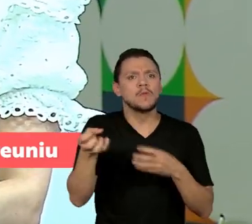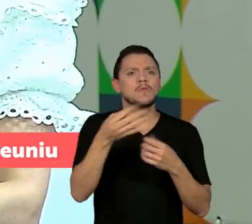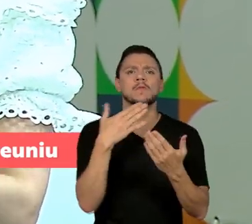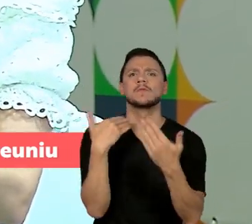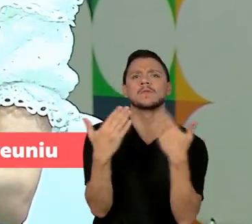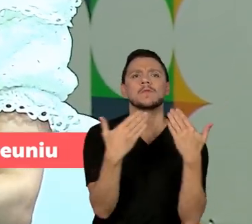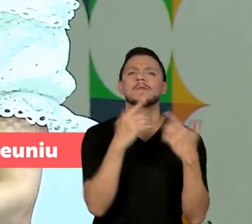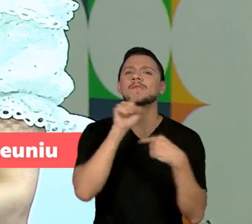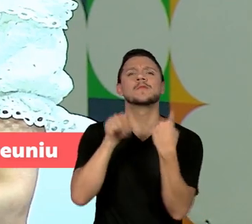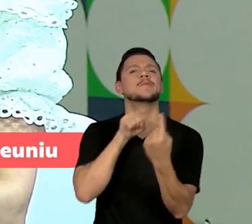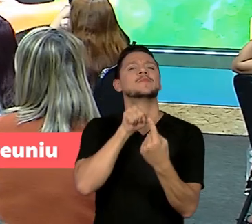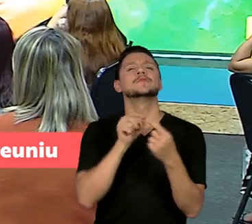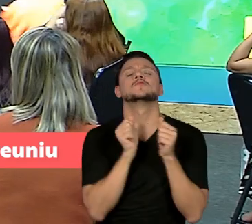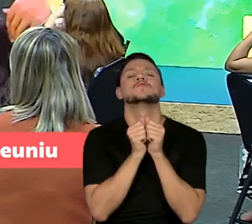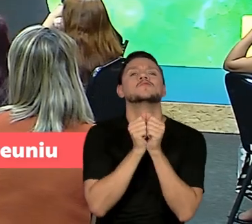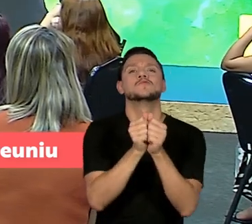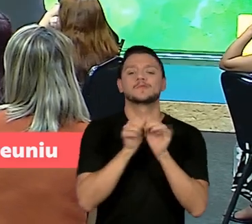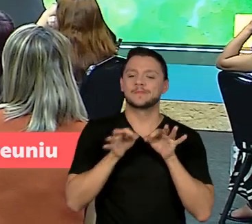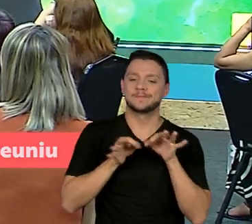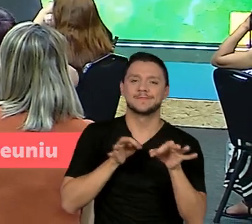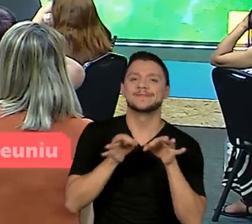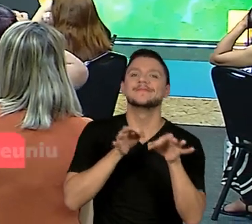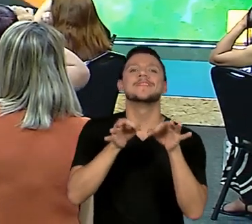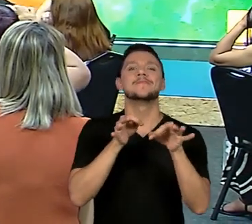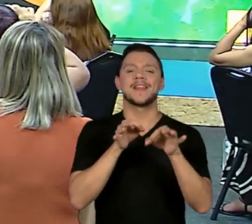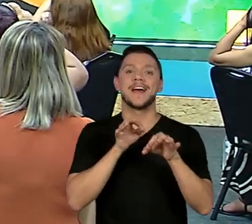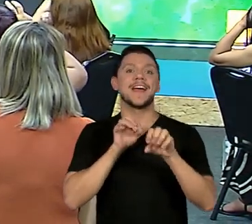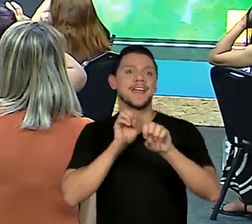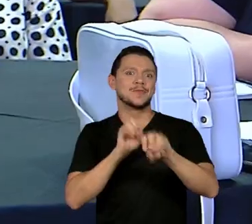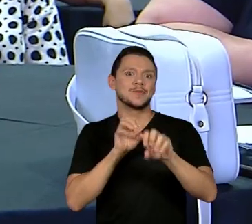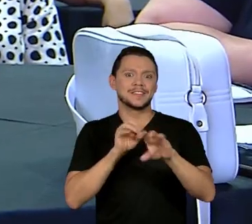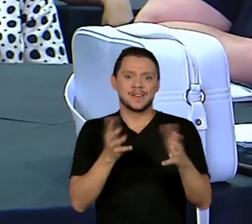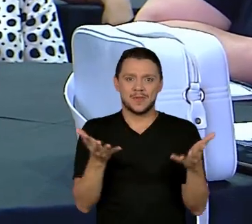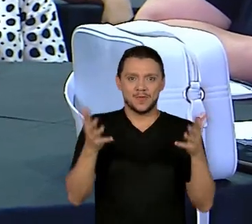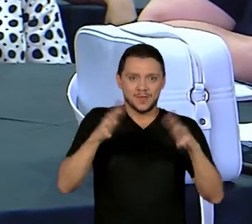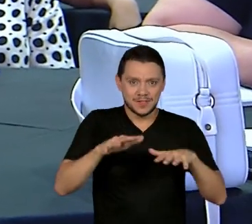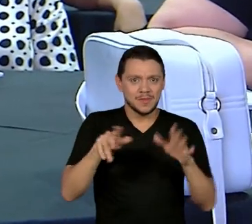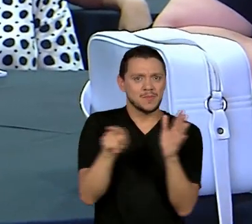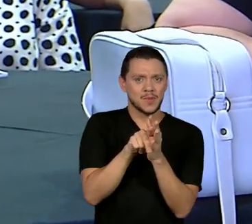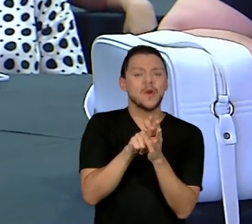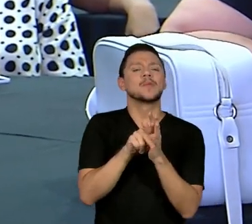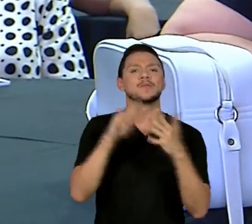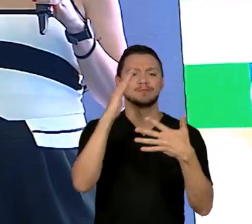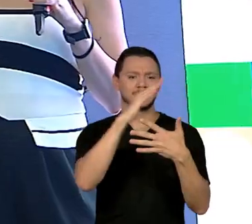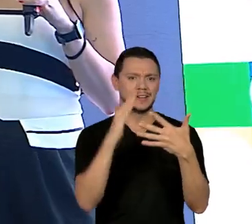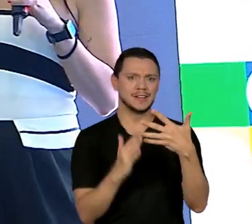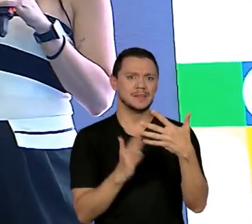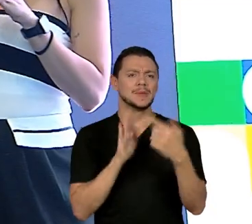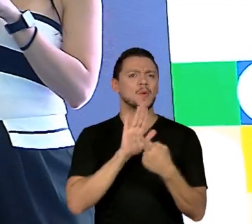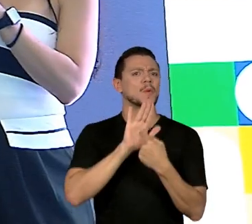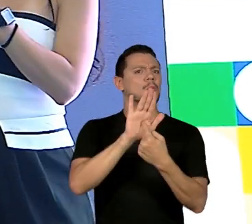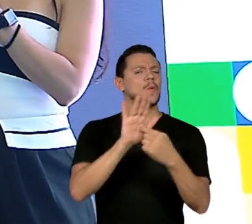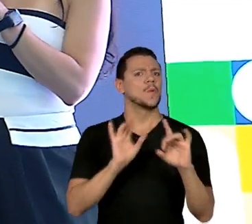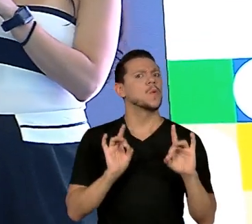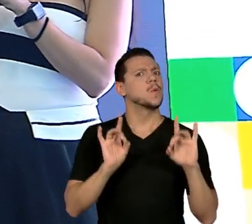construir junto. Na educação inclusiva, a linguagem de Libras se destaca.